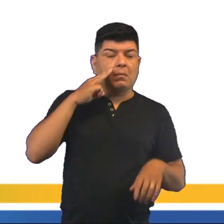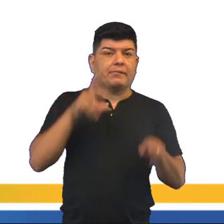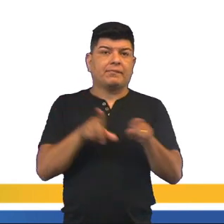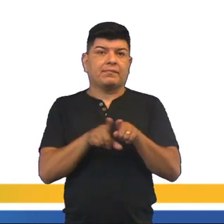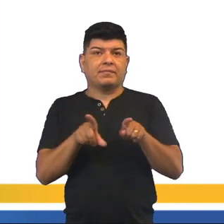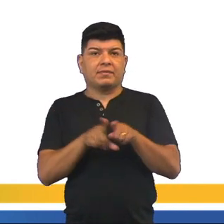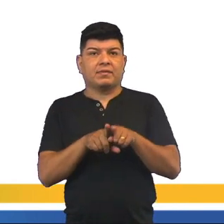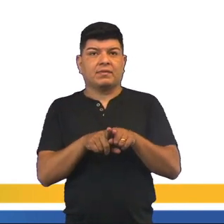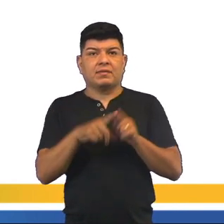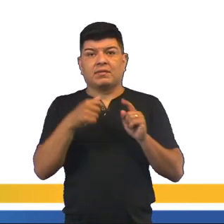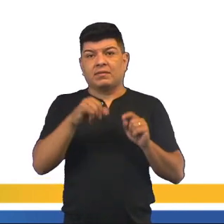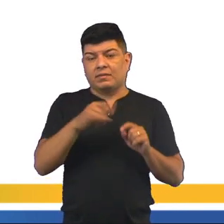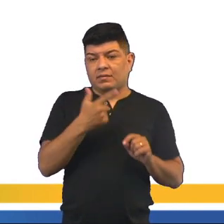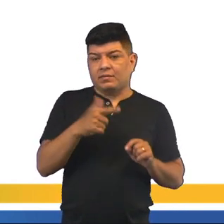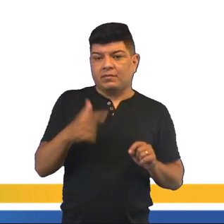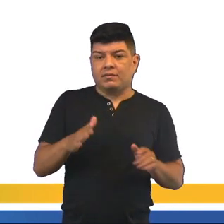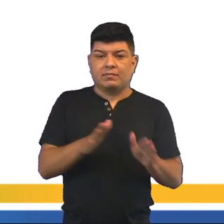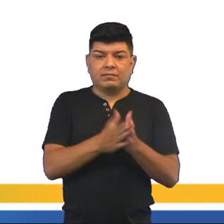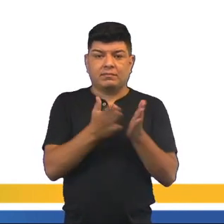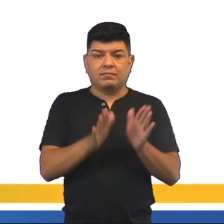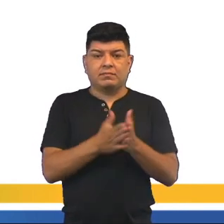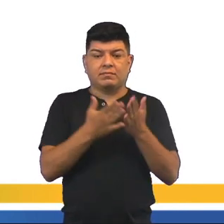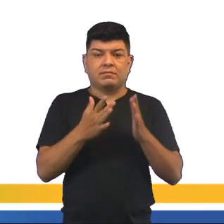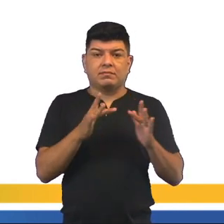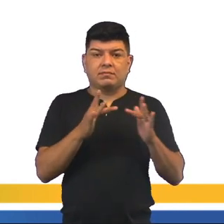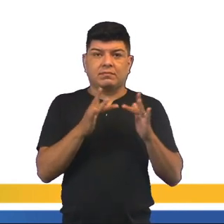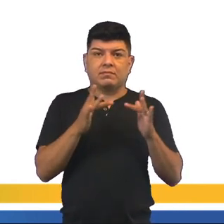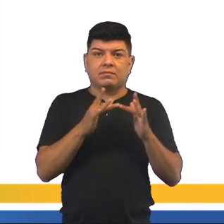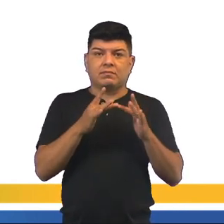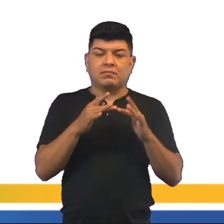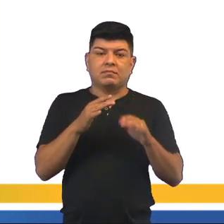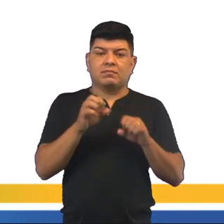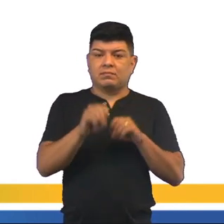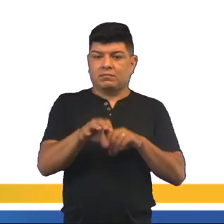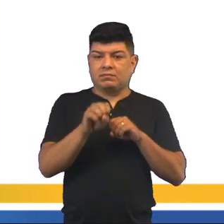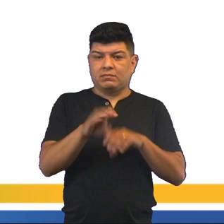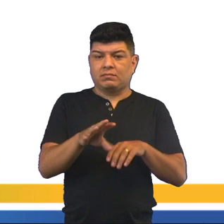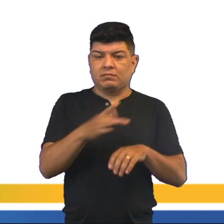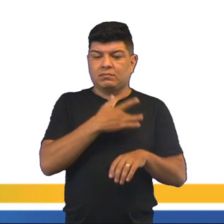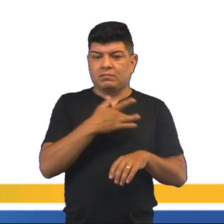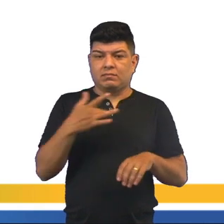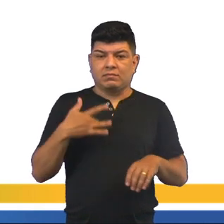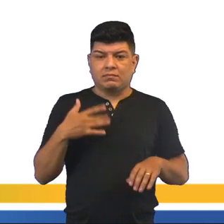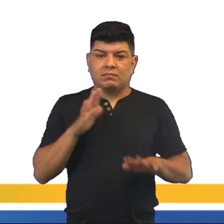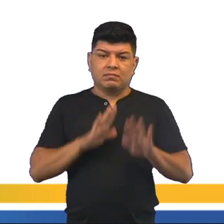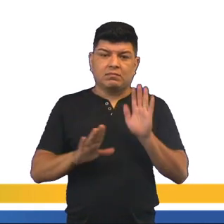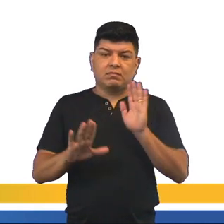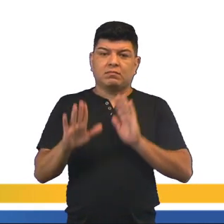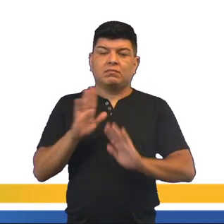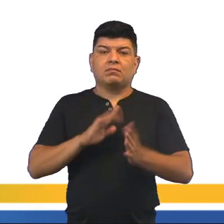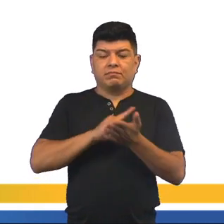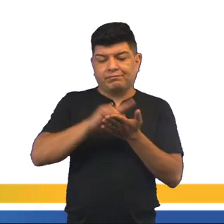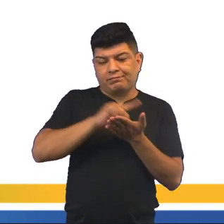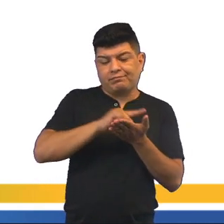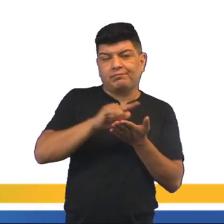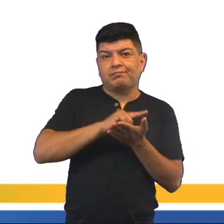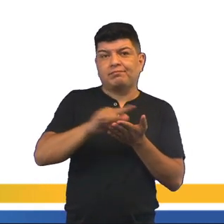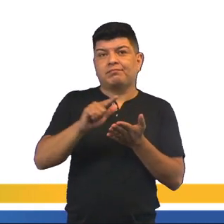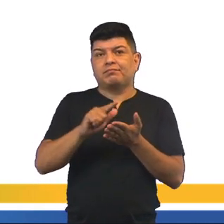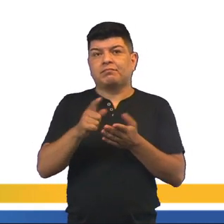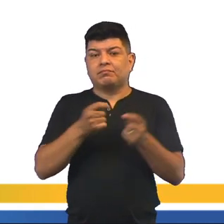reformista, se não houvesse pobreza, as pessoas teriam acesso à educação, saúde, higiene e adiceto. O que regularia